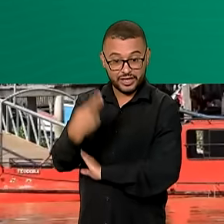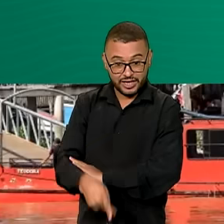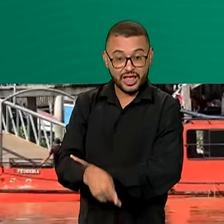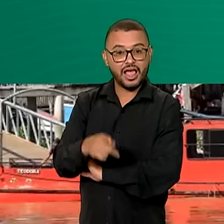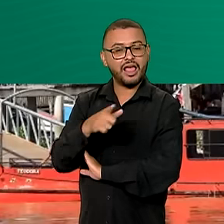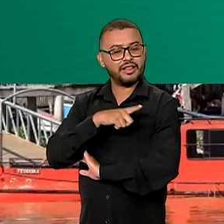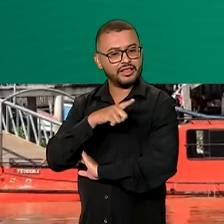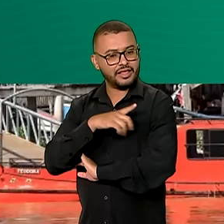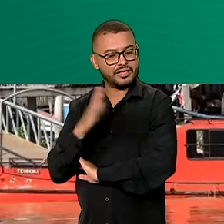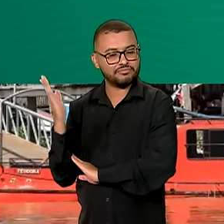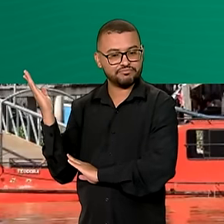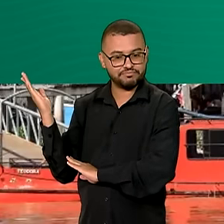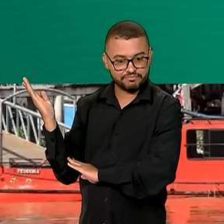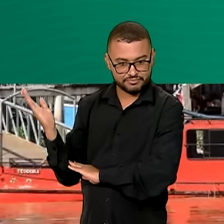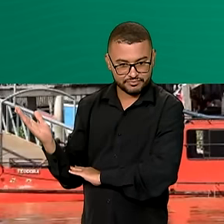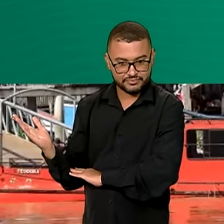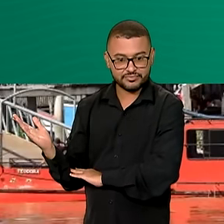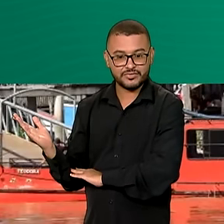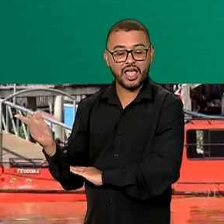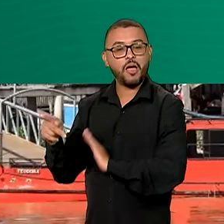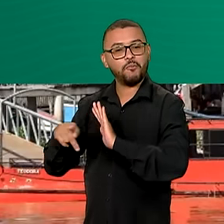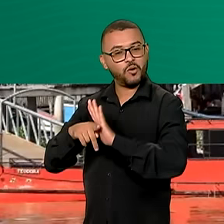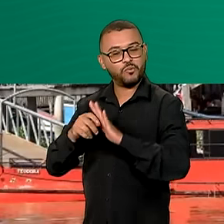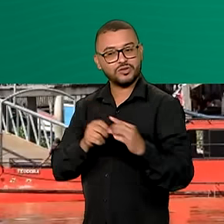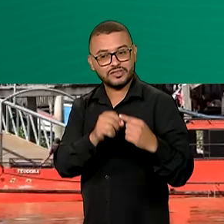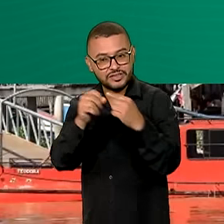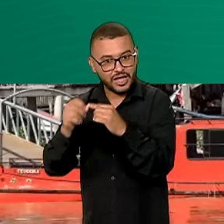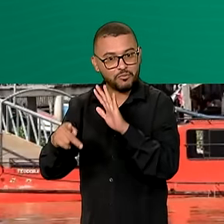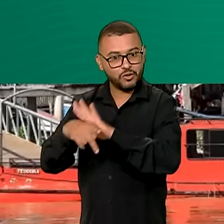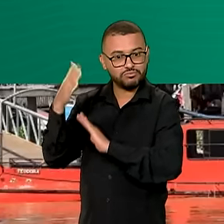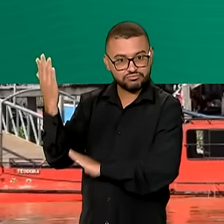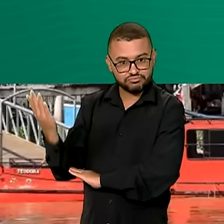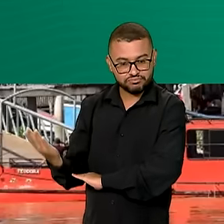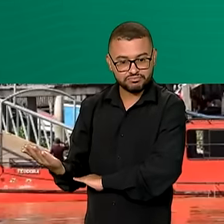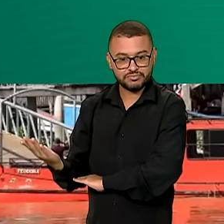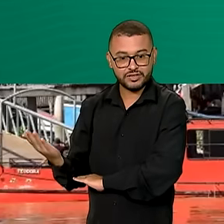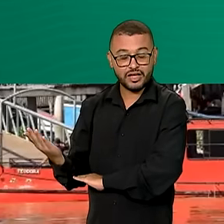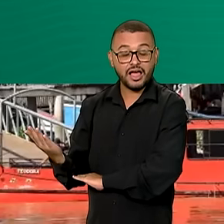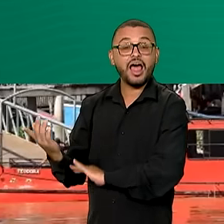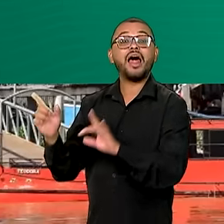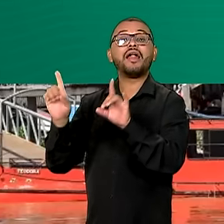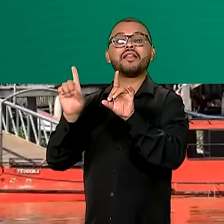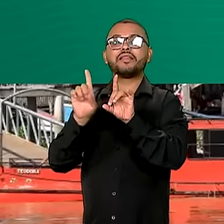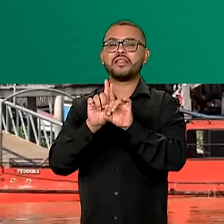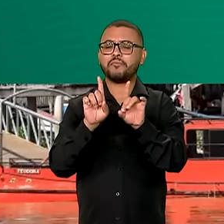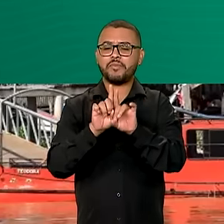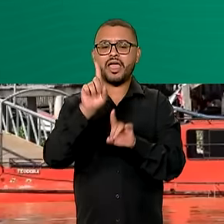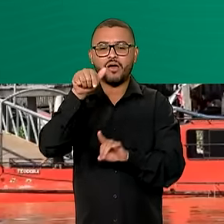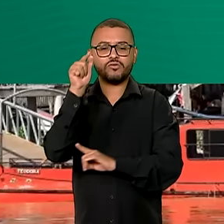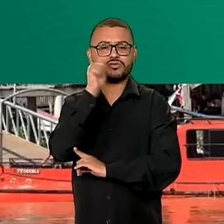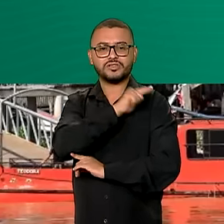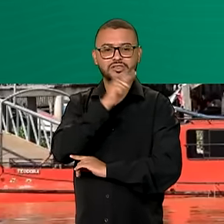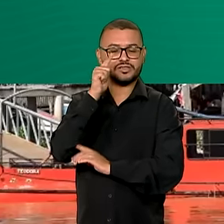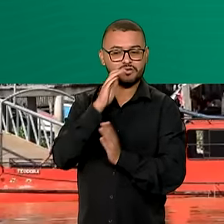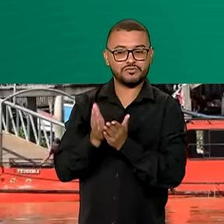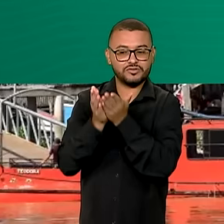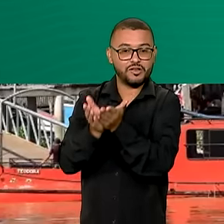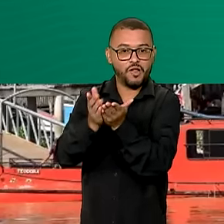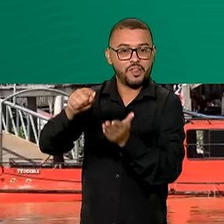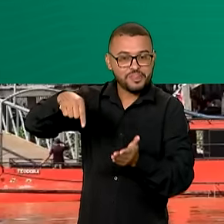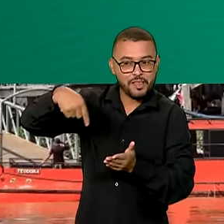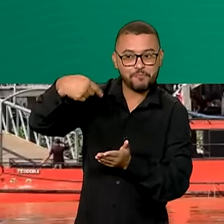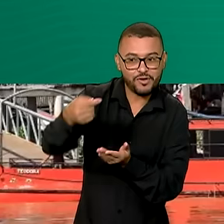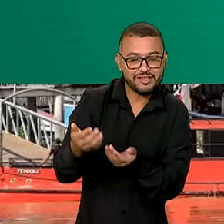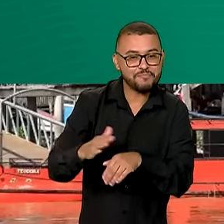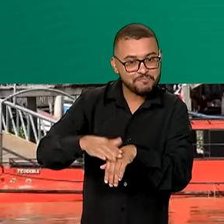Afuá, Curralinho, Melgaço, Oeiras do Pará e São Sebastião da Boa Vista são as próximas cidades